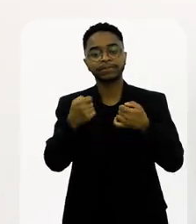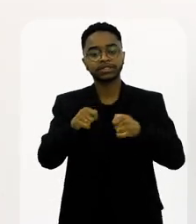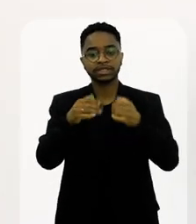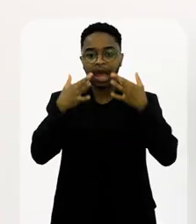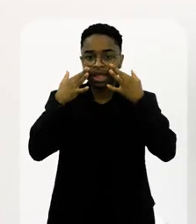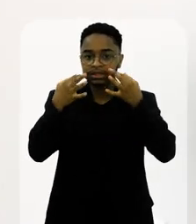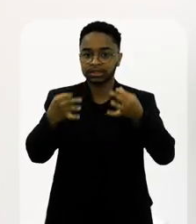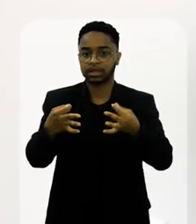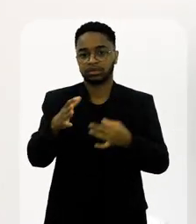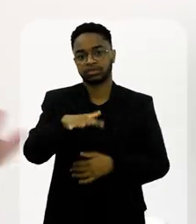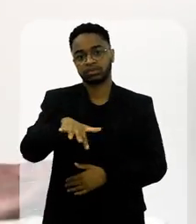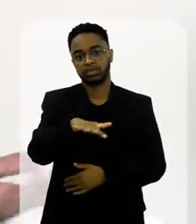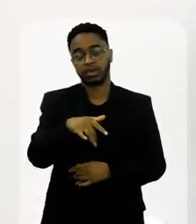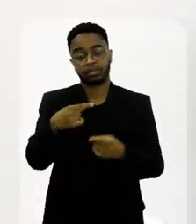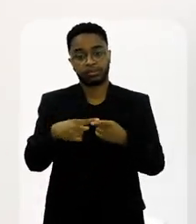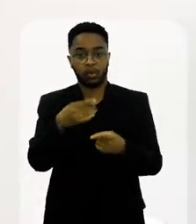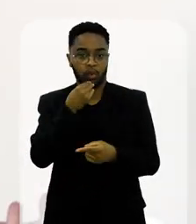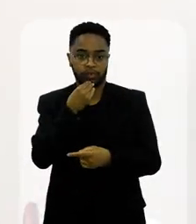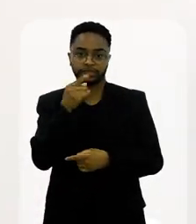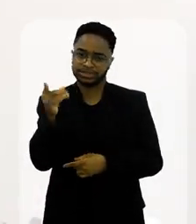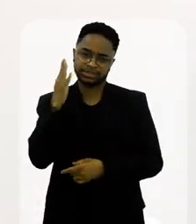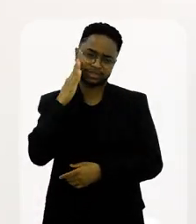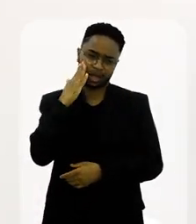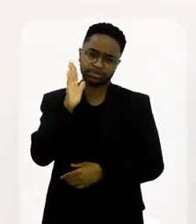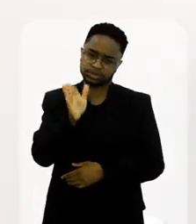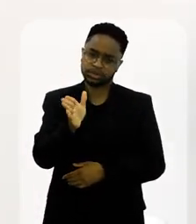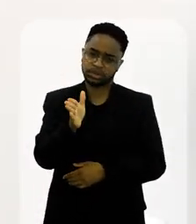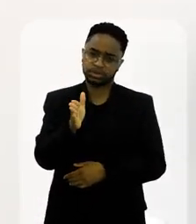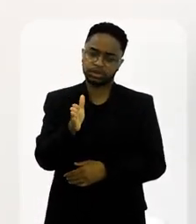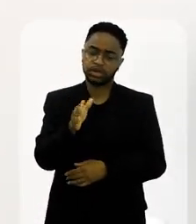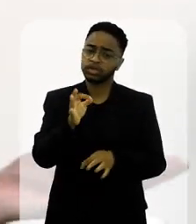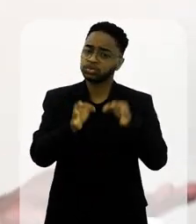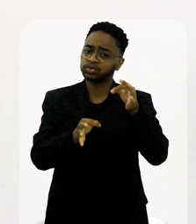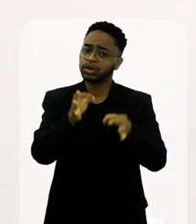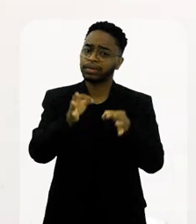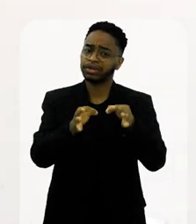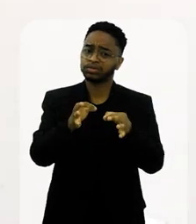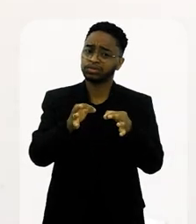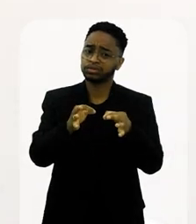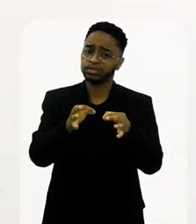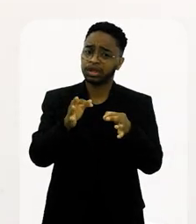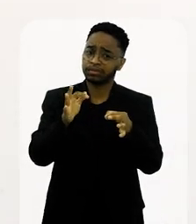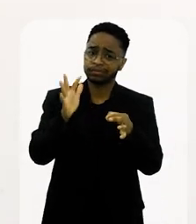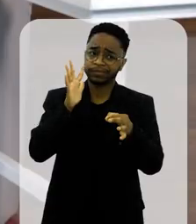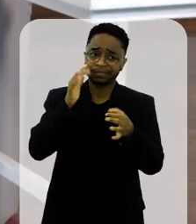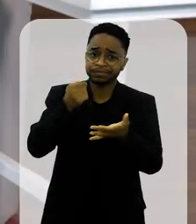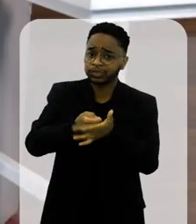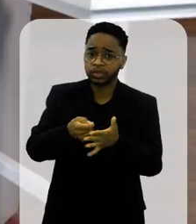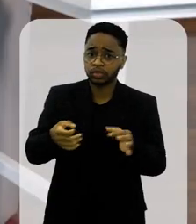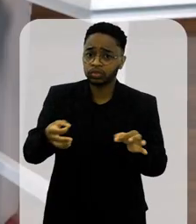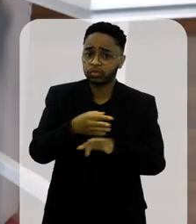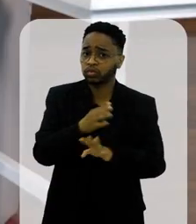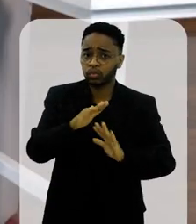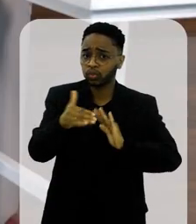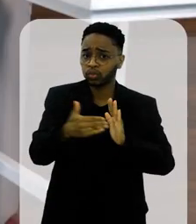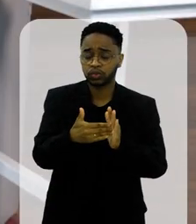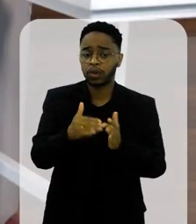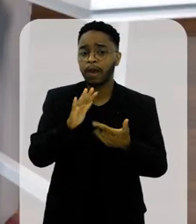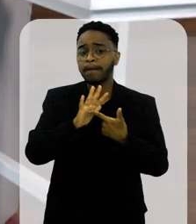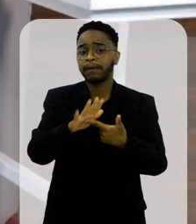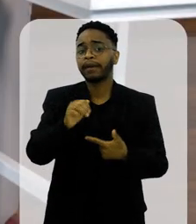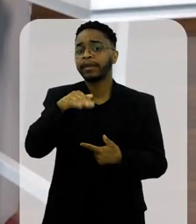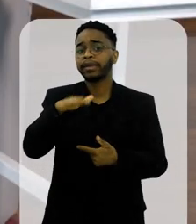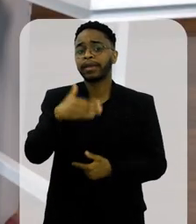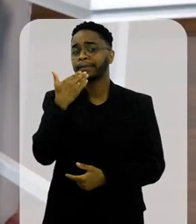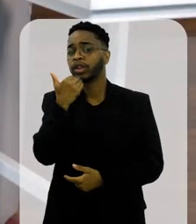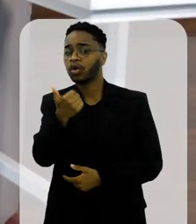eles estejam olhando muito para isso, porque, Mauro, você sabe melhor disso do que eu. É o julgamento que define tudo. É o julgamento que faz os grandes ídolos, o